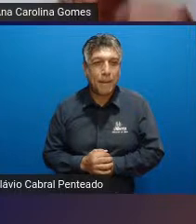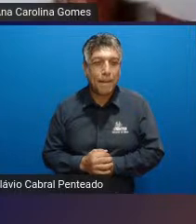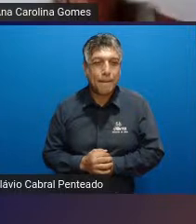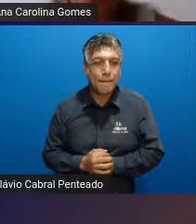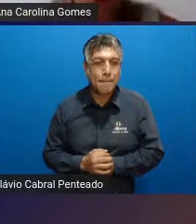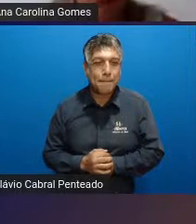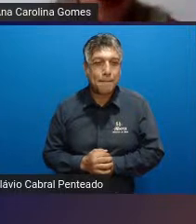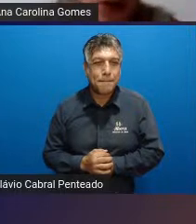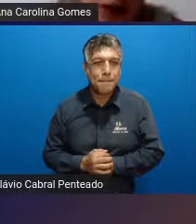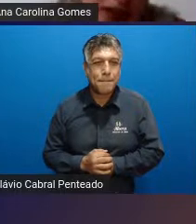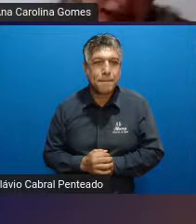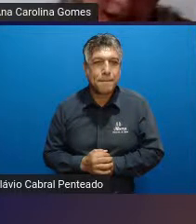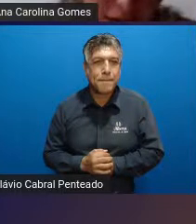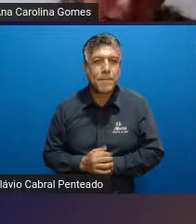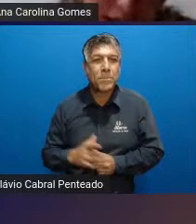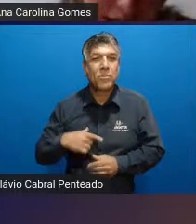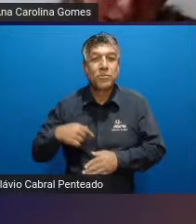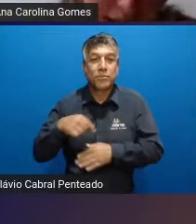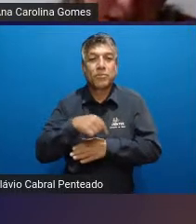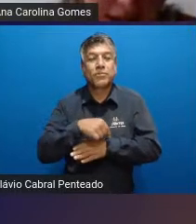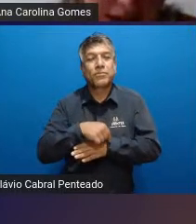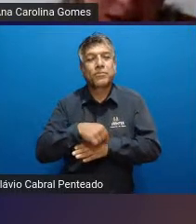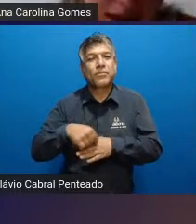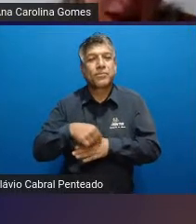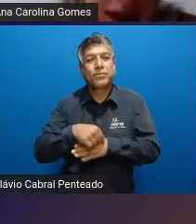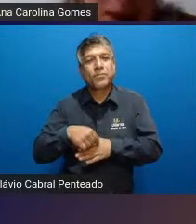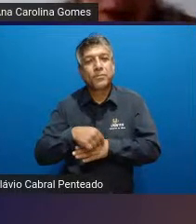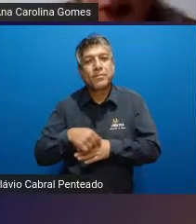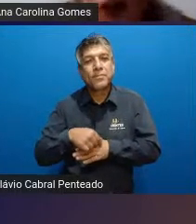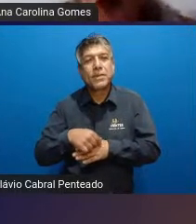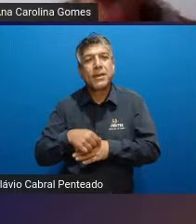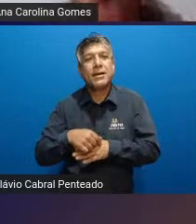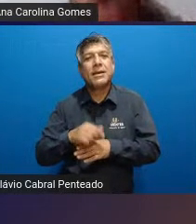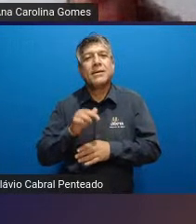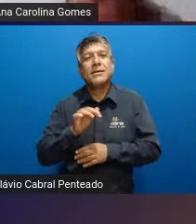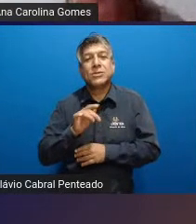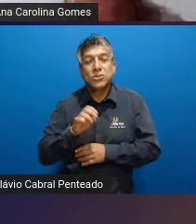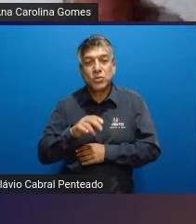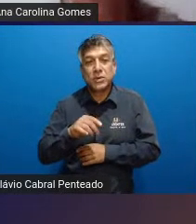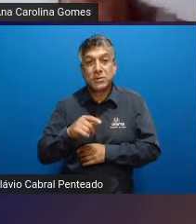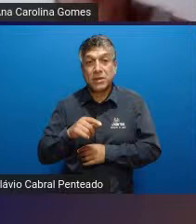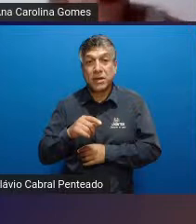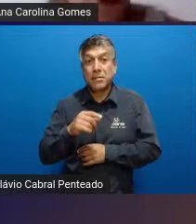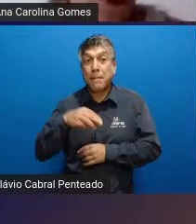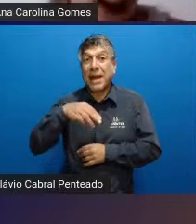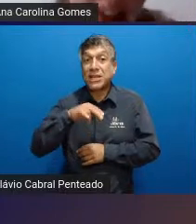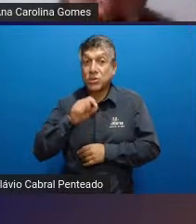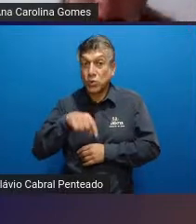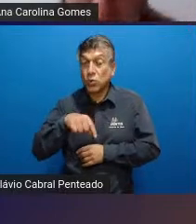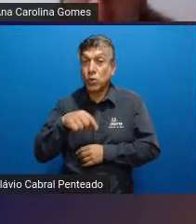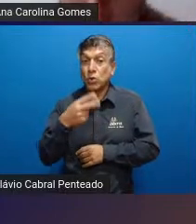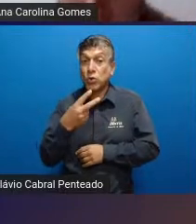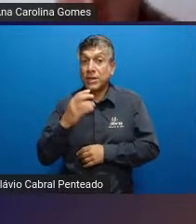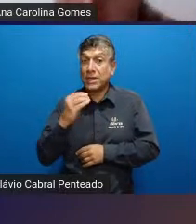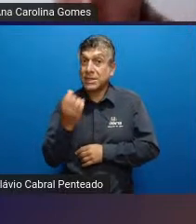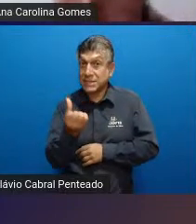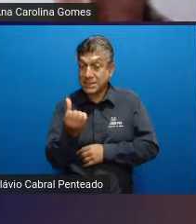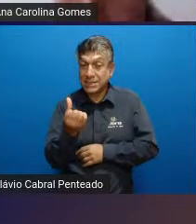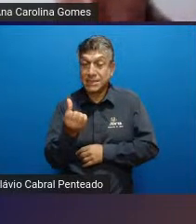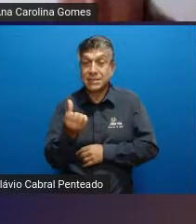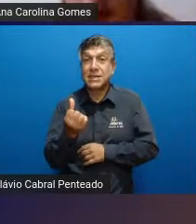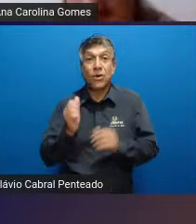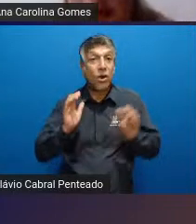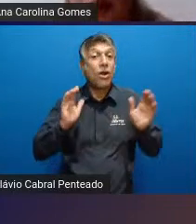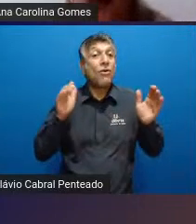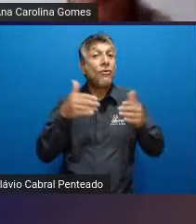Márcio em 2006 também a pesquisa de campo que ele fez foram várias mas vou focar nas